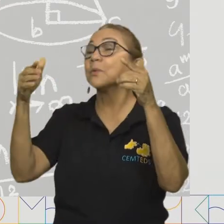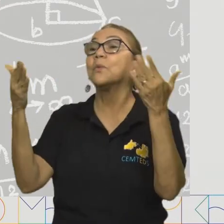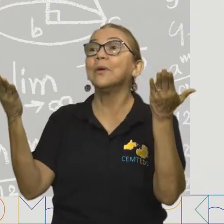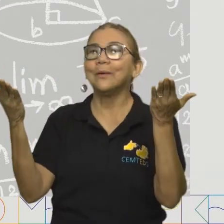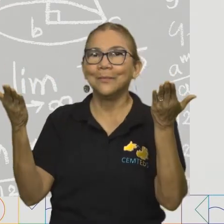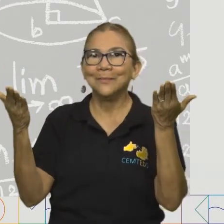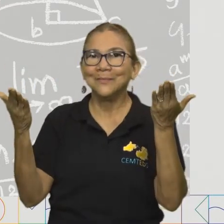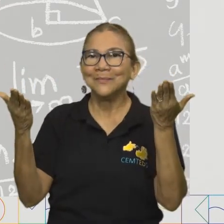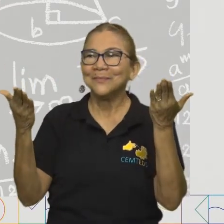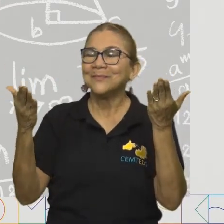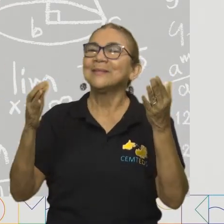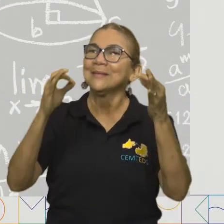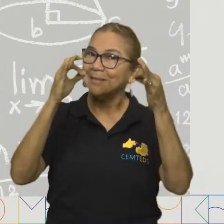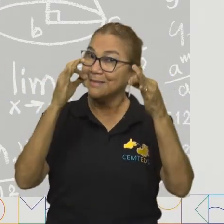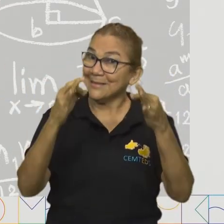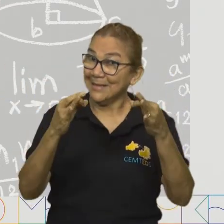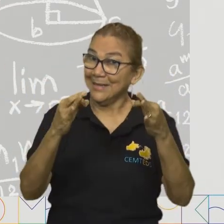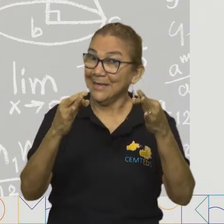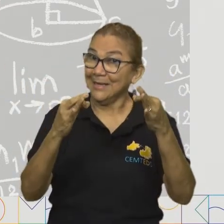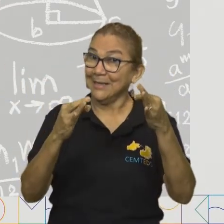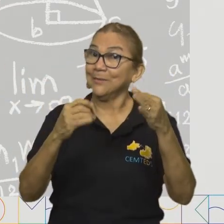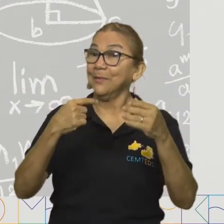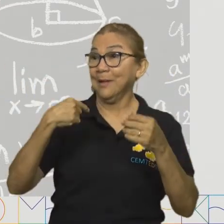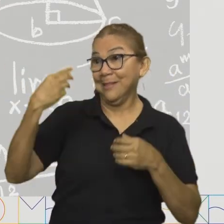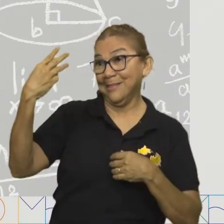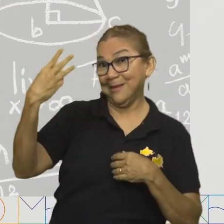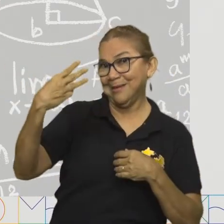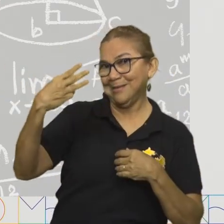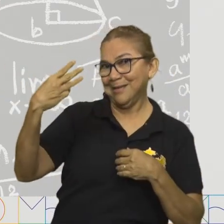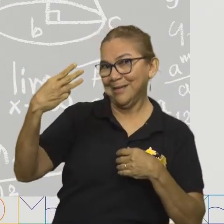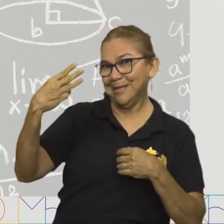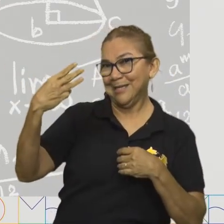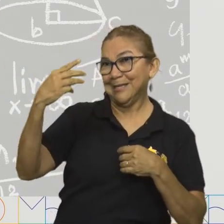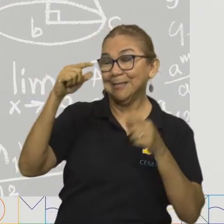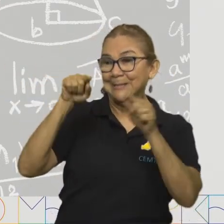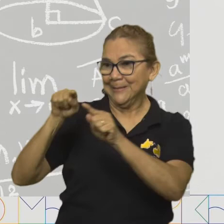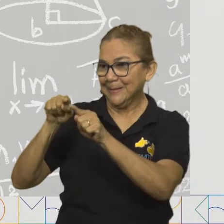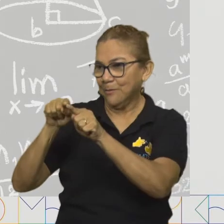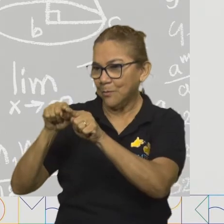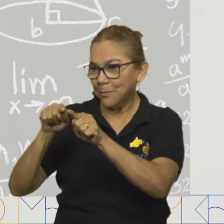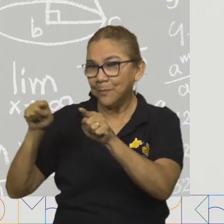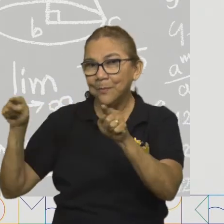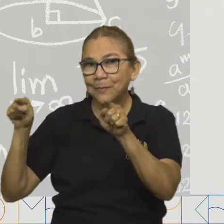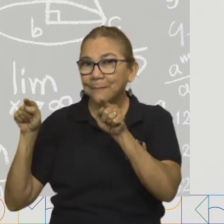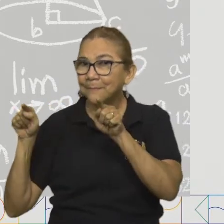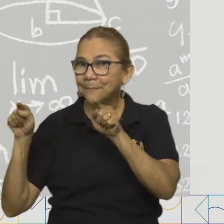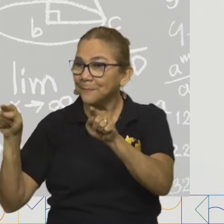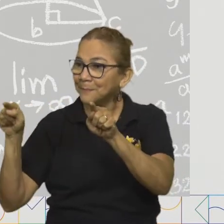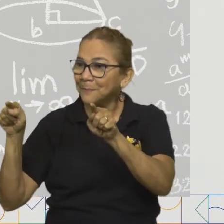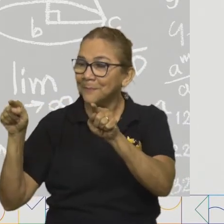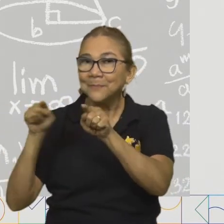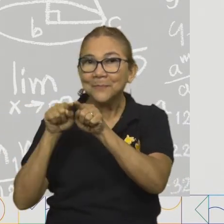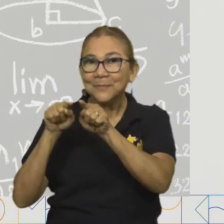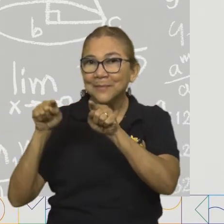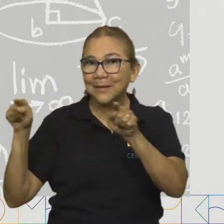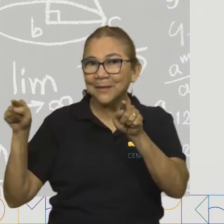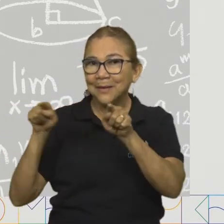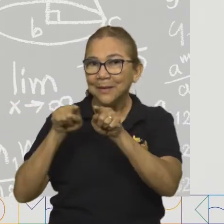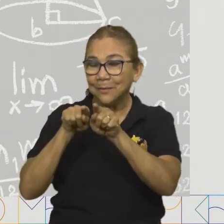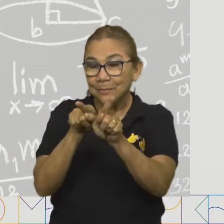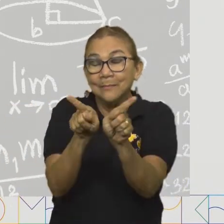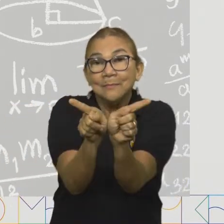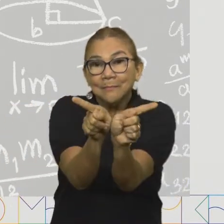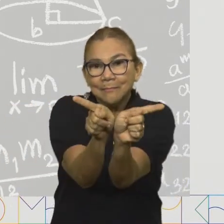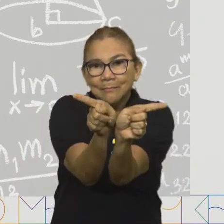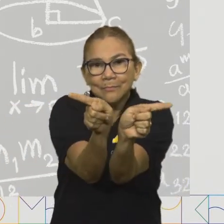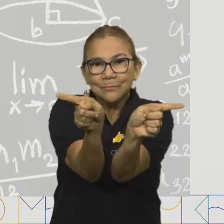coluna? A resposta é... Isso é com a terceira imagem. Lá na terceira imagem, nós temos